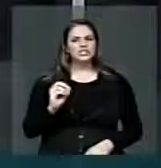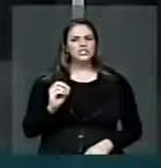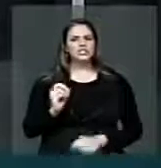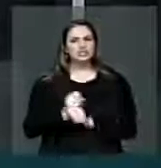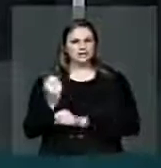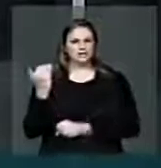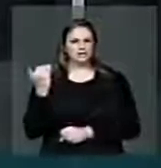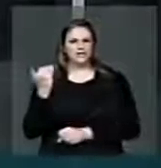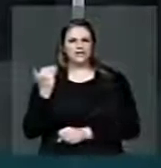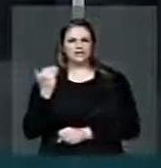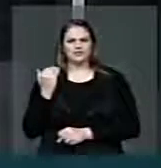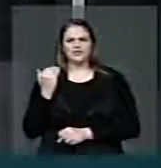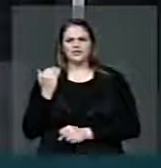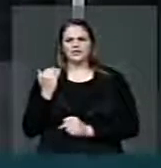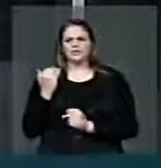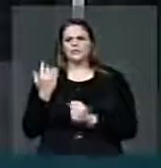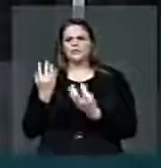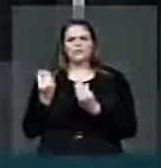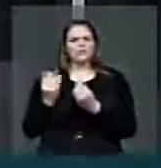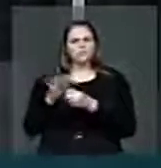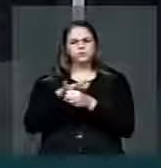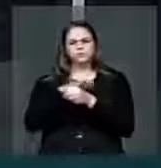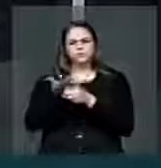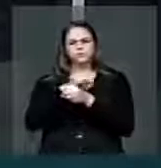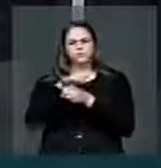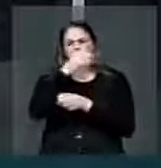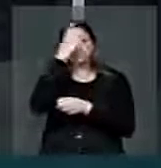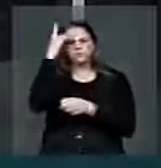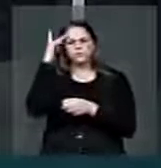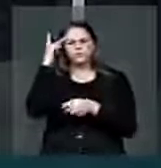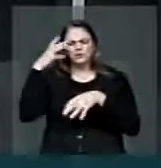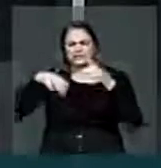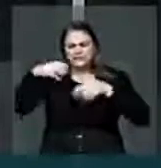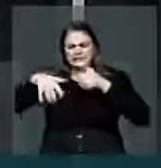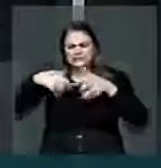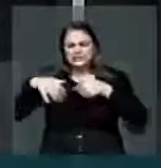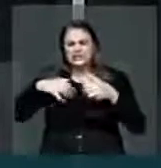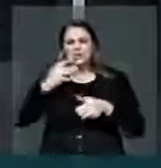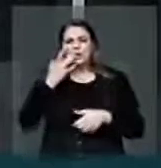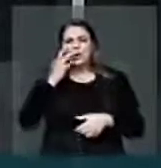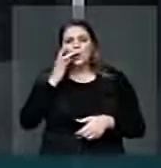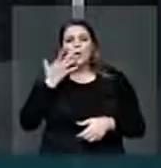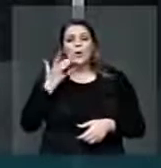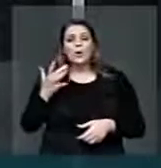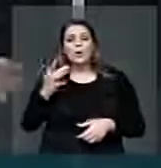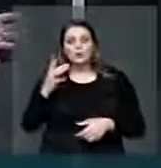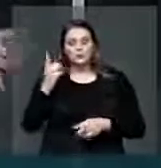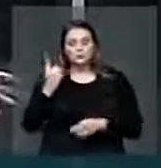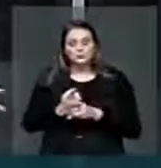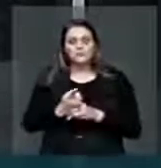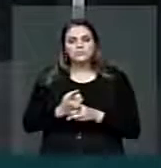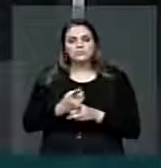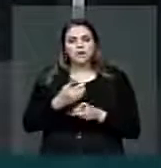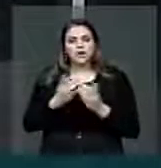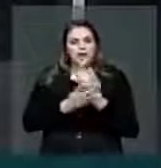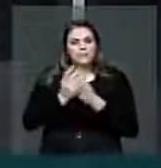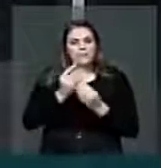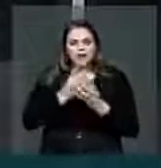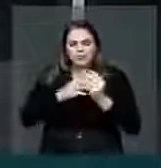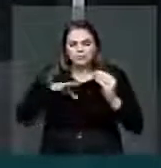verdadeiro formigueiro humano tirando ouro com as mãos. Em 2007,